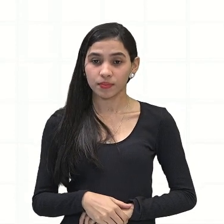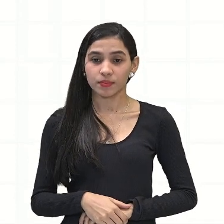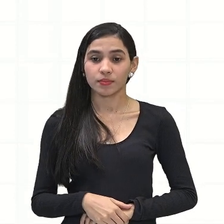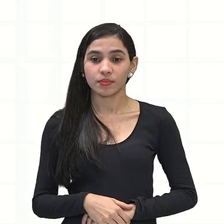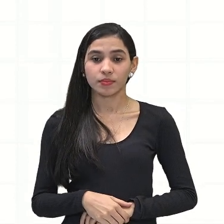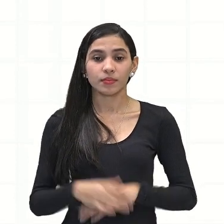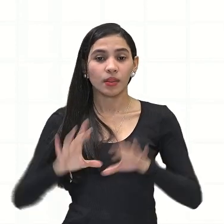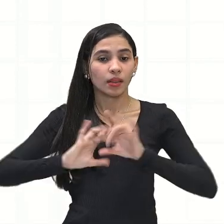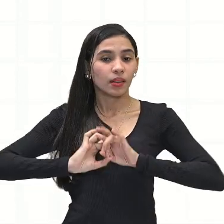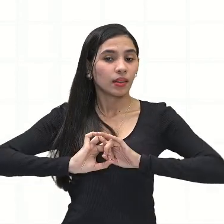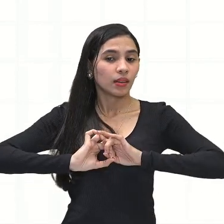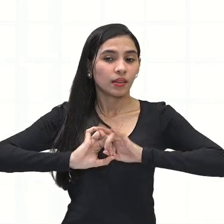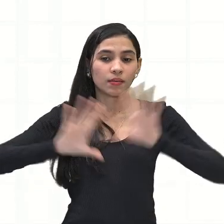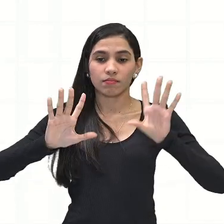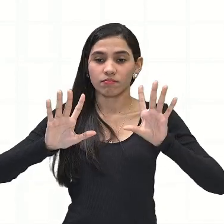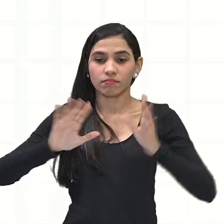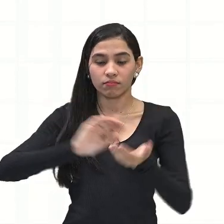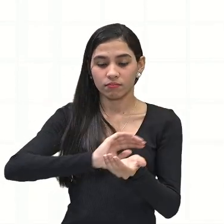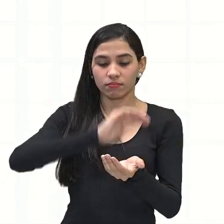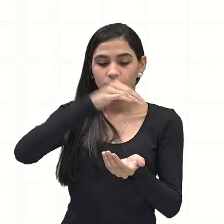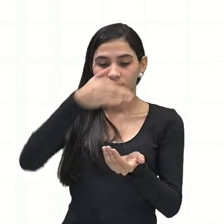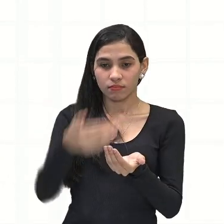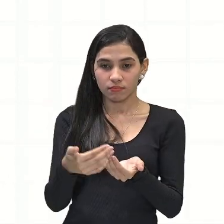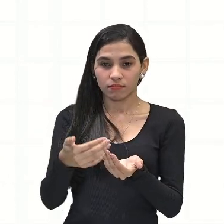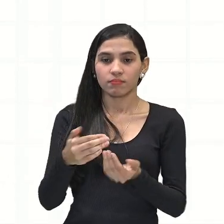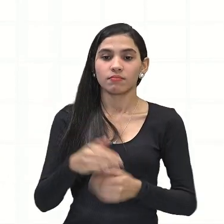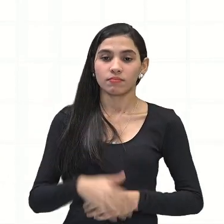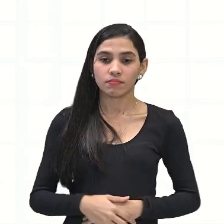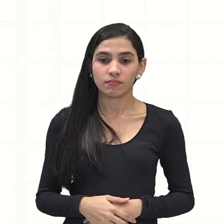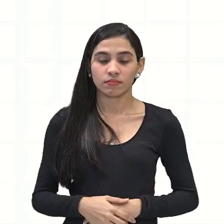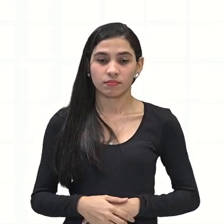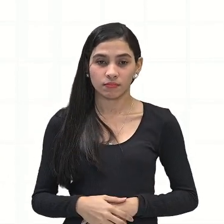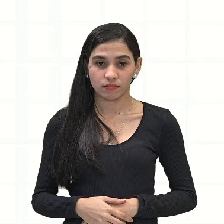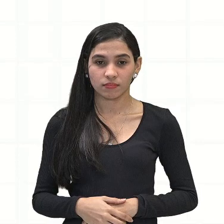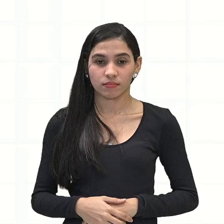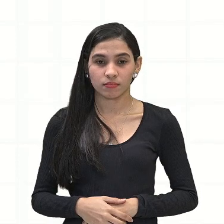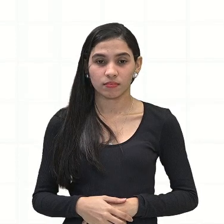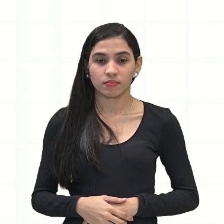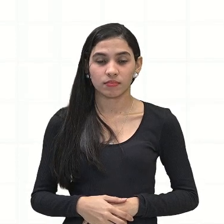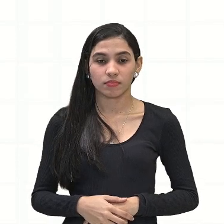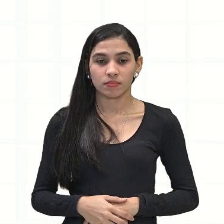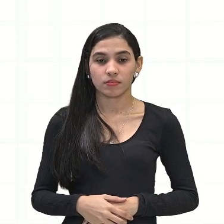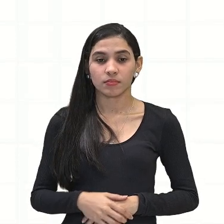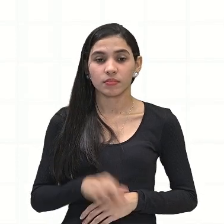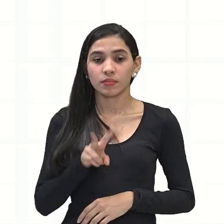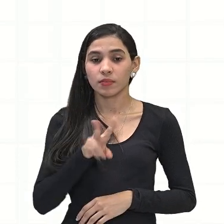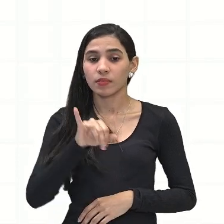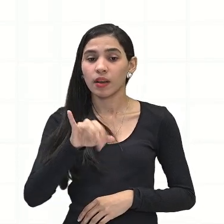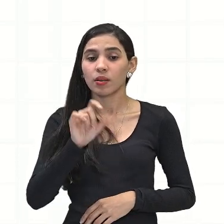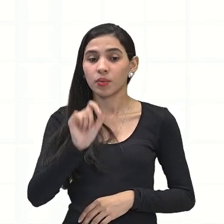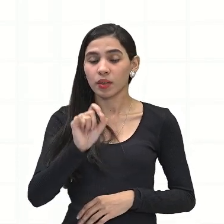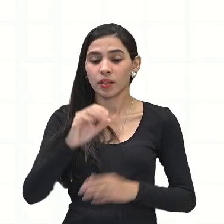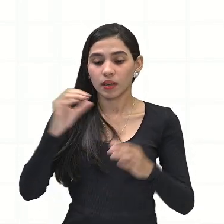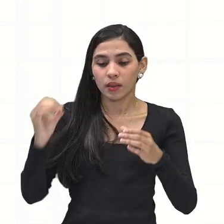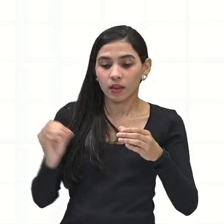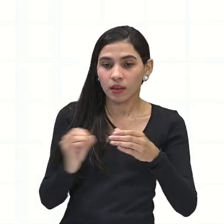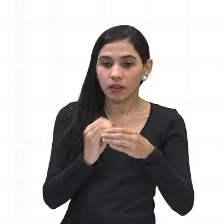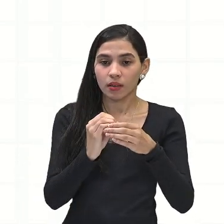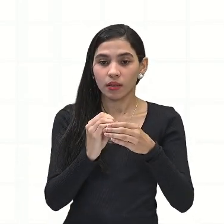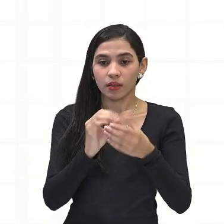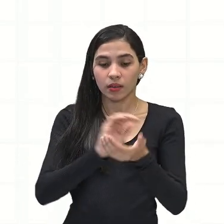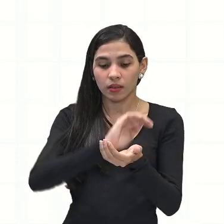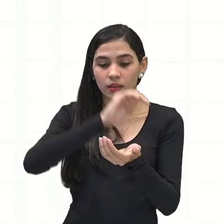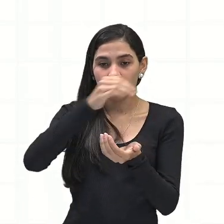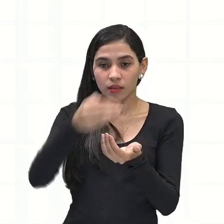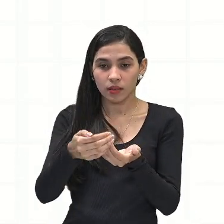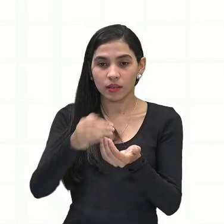liberado para a atmosfera, né? Ele vai ser, no caso, vai compor a... principalmente